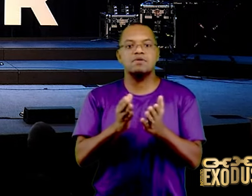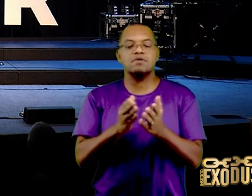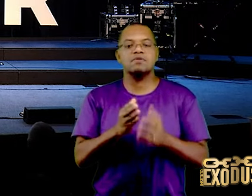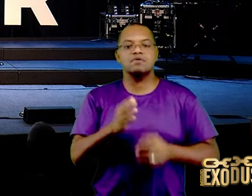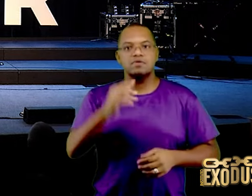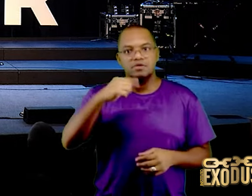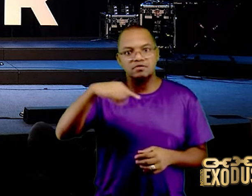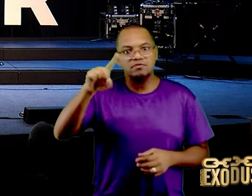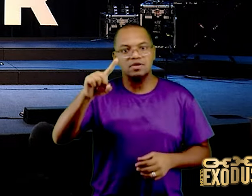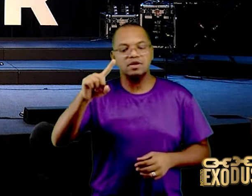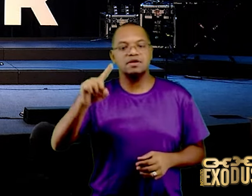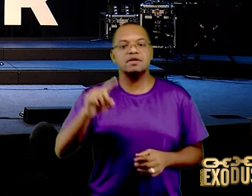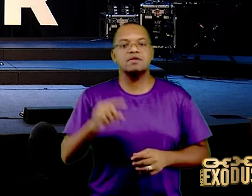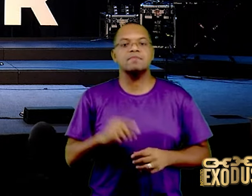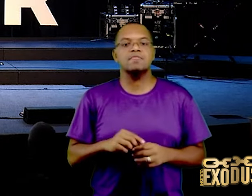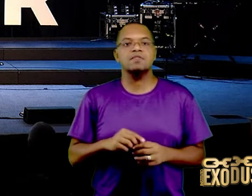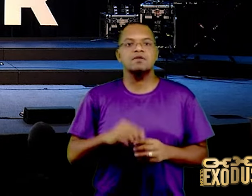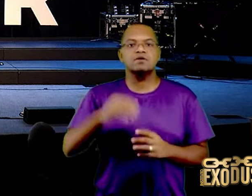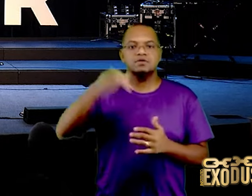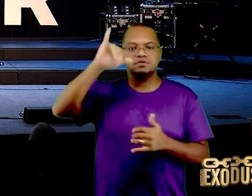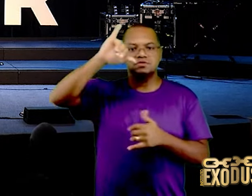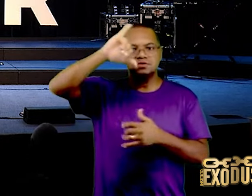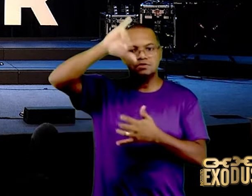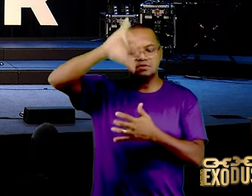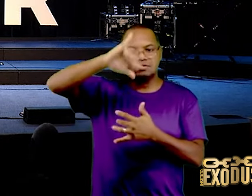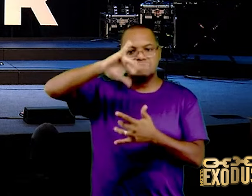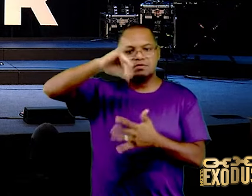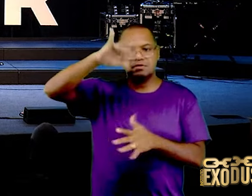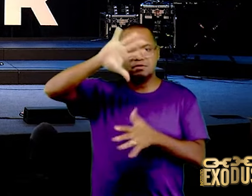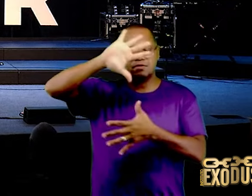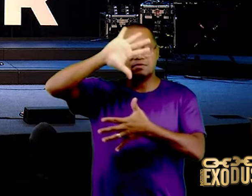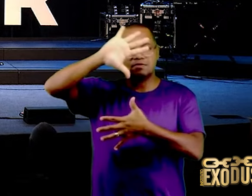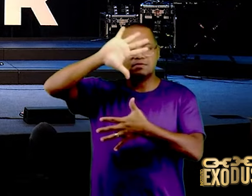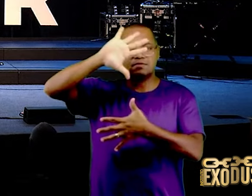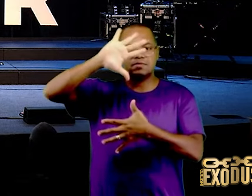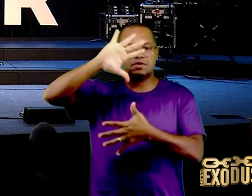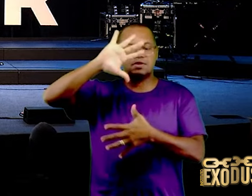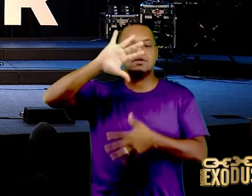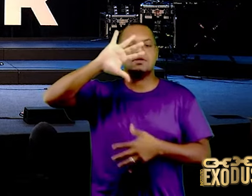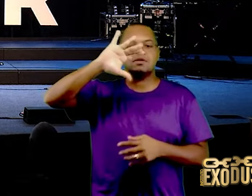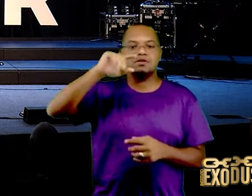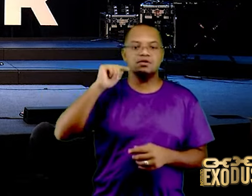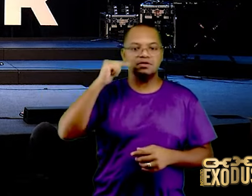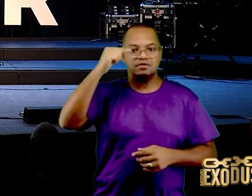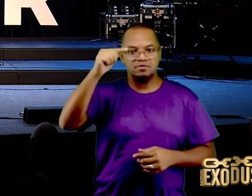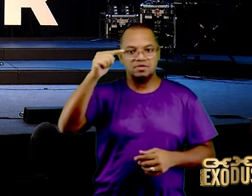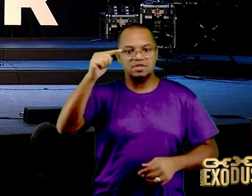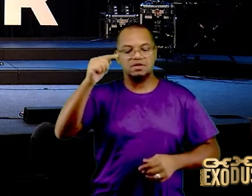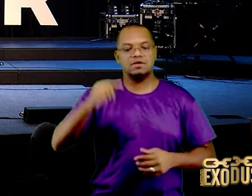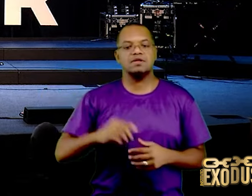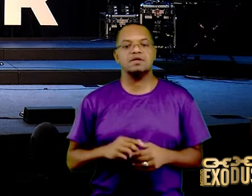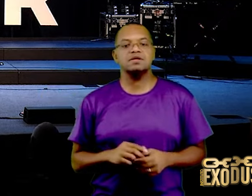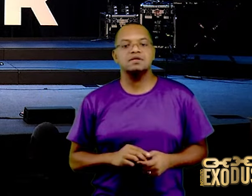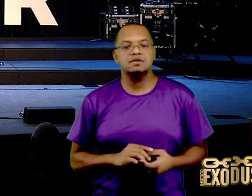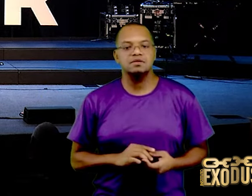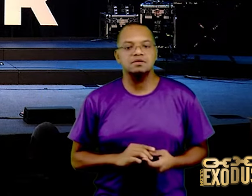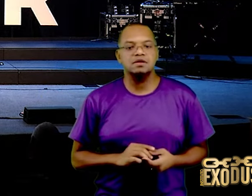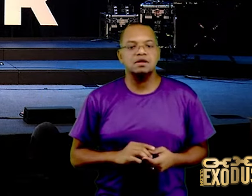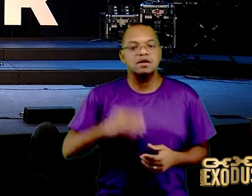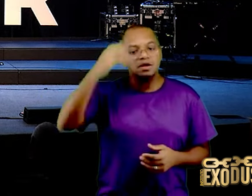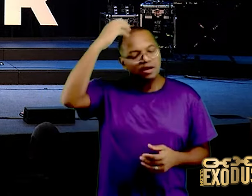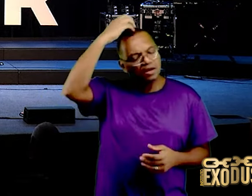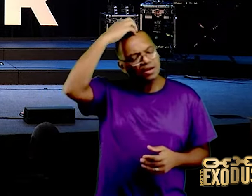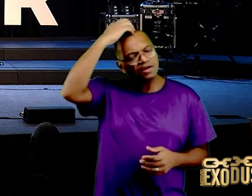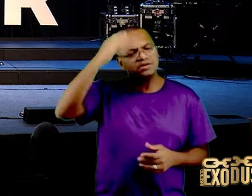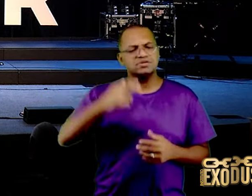tem um estado na América do Norte, chamado Estado da Lusiana, O Estado do Rei Luiz, nos 14, nos 15, nos 17,